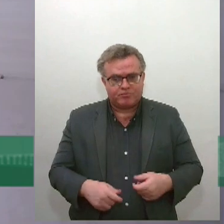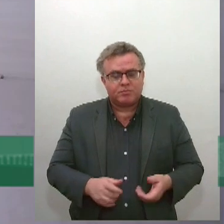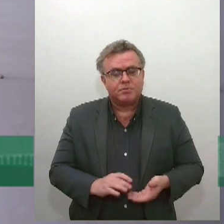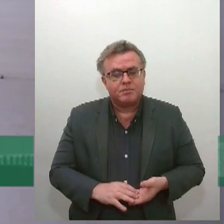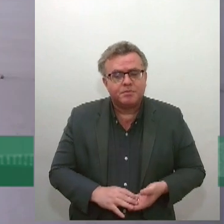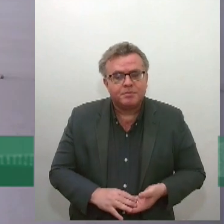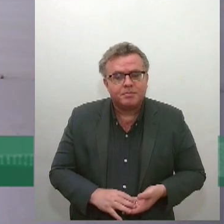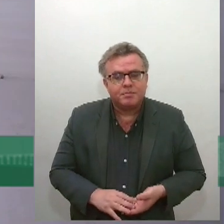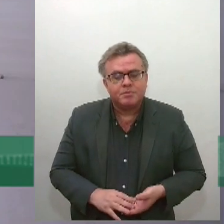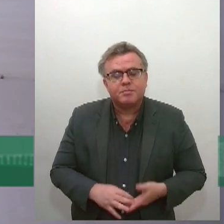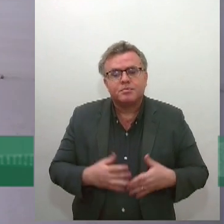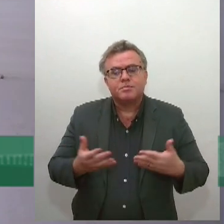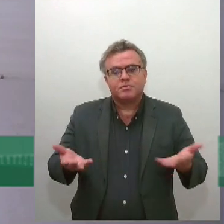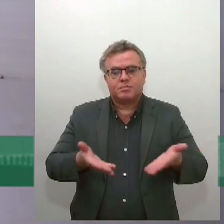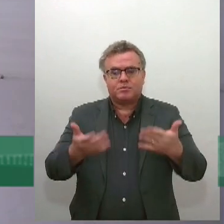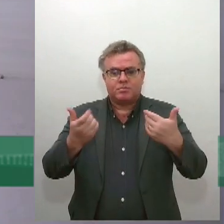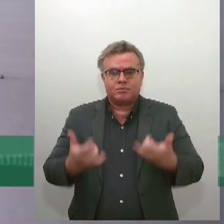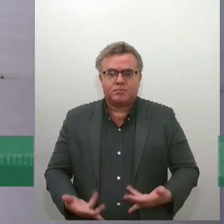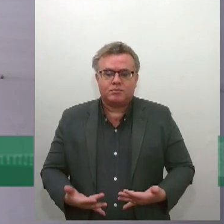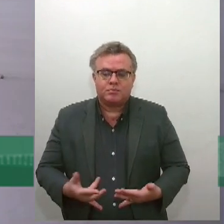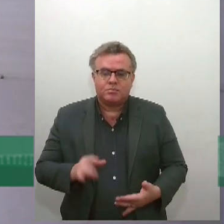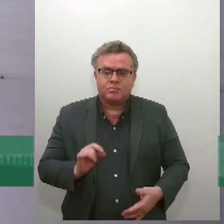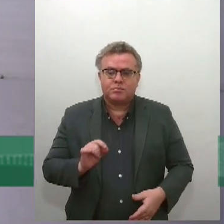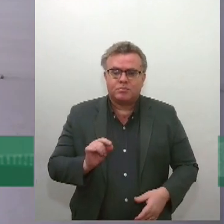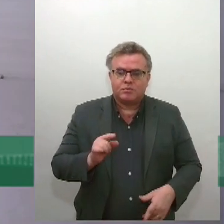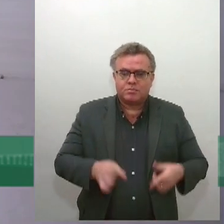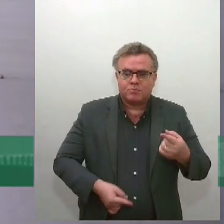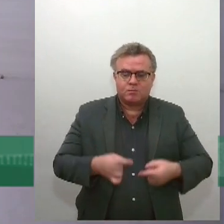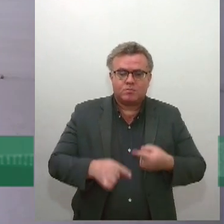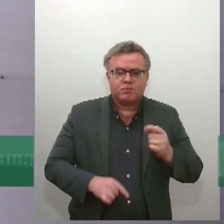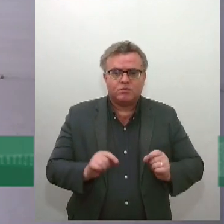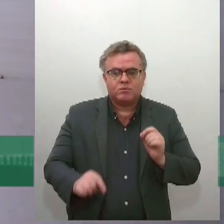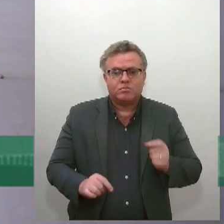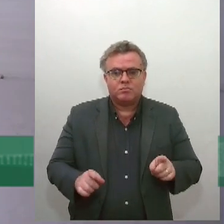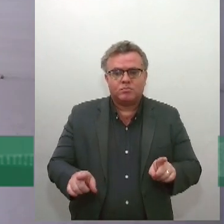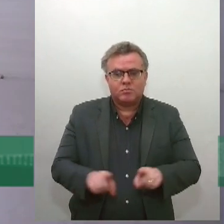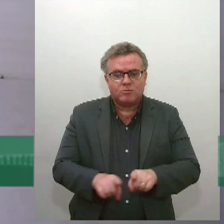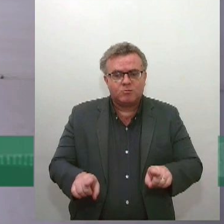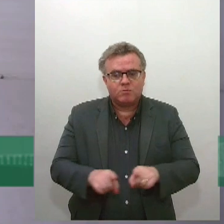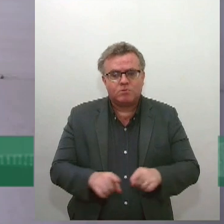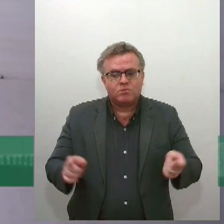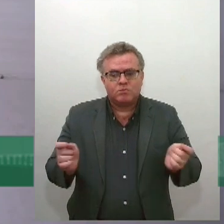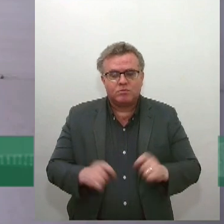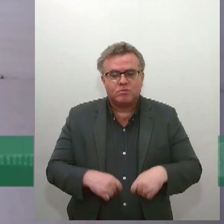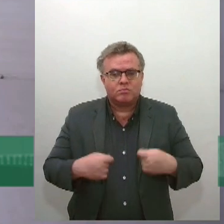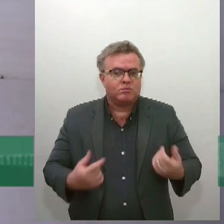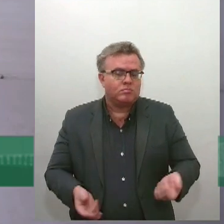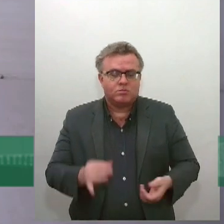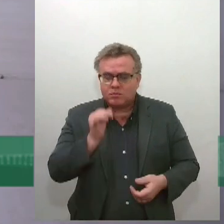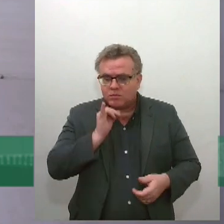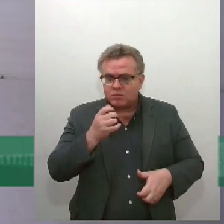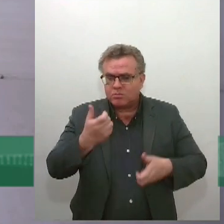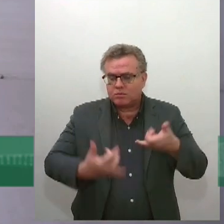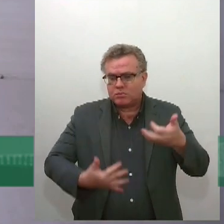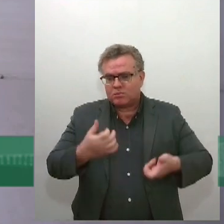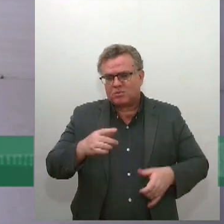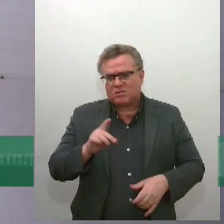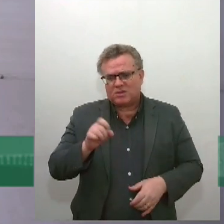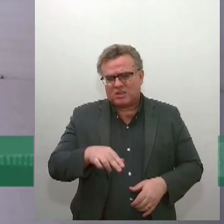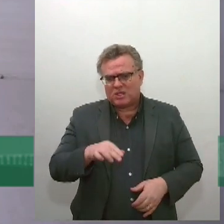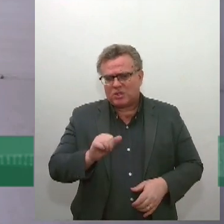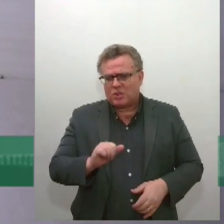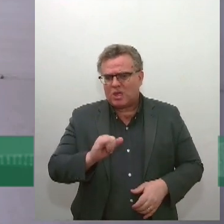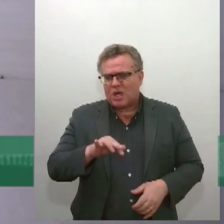Júlio trouxesse pra gente essa discussão acrescentando também que exemplo seria esse de dano irreparável, né, pra quem não tá na área